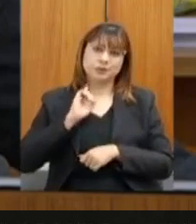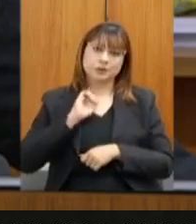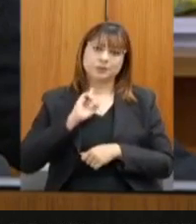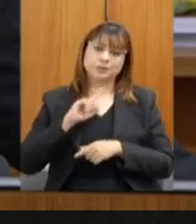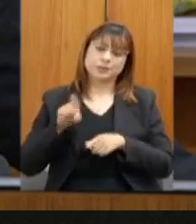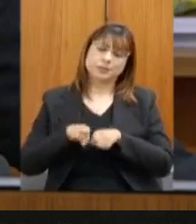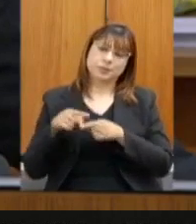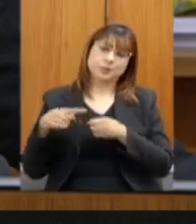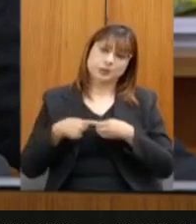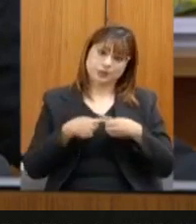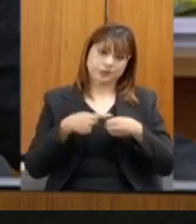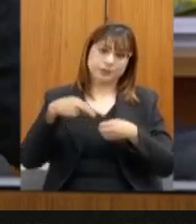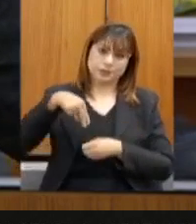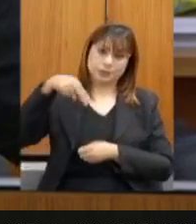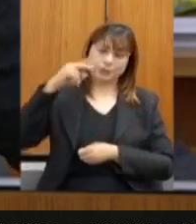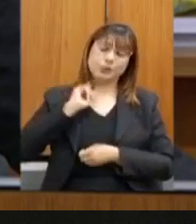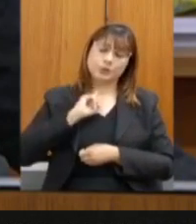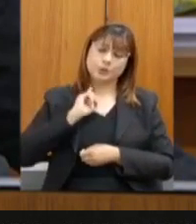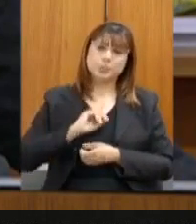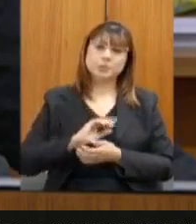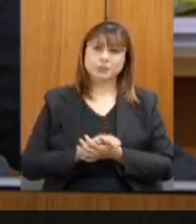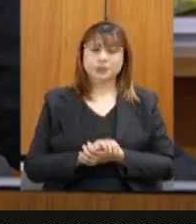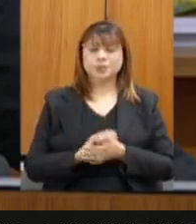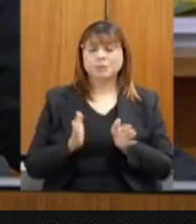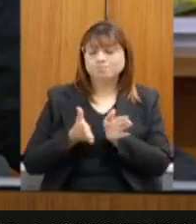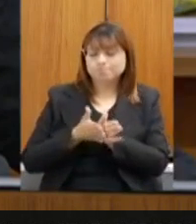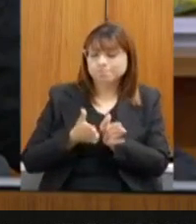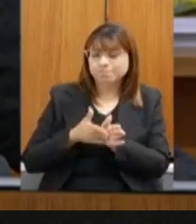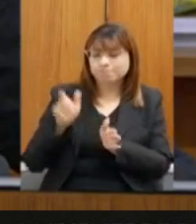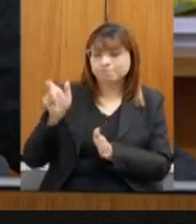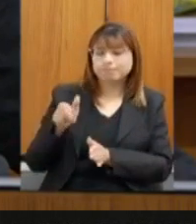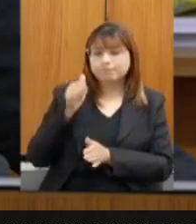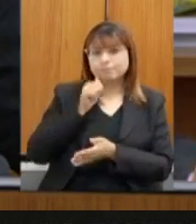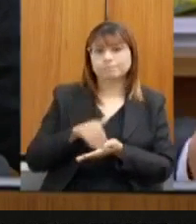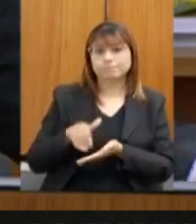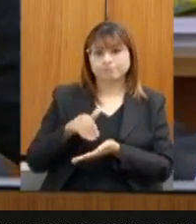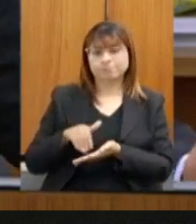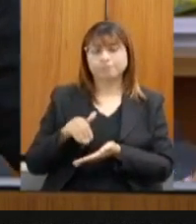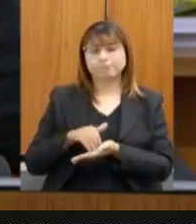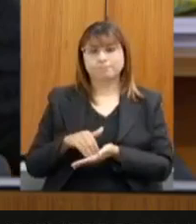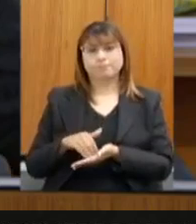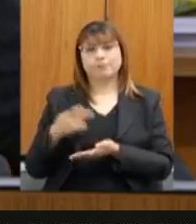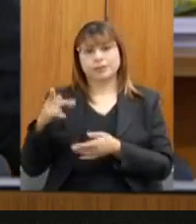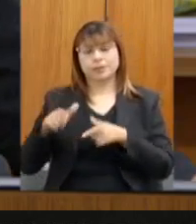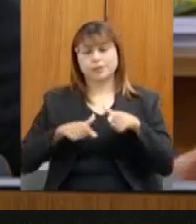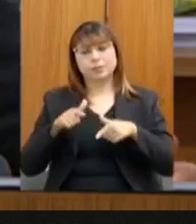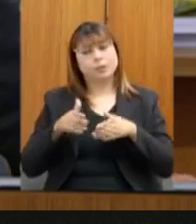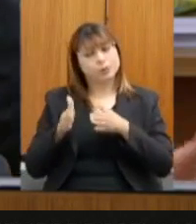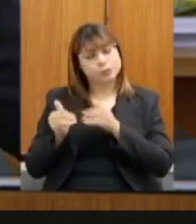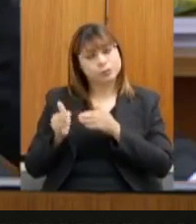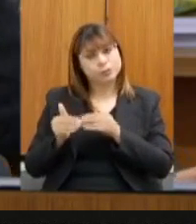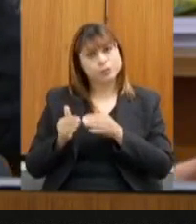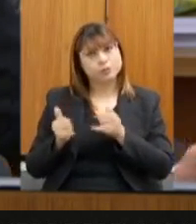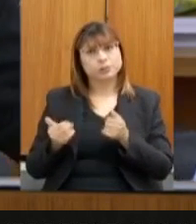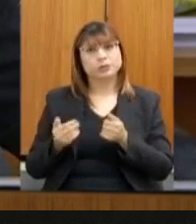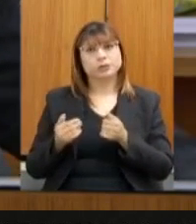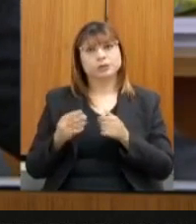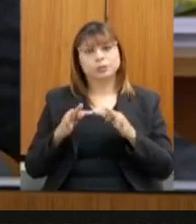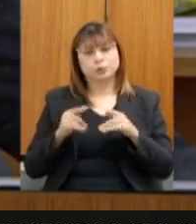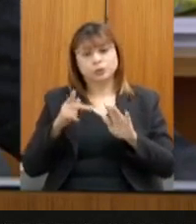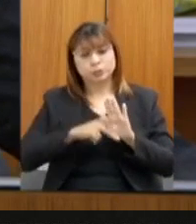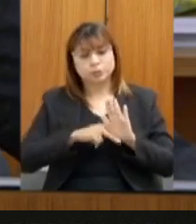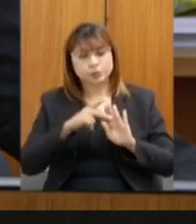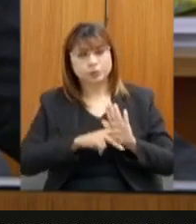cidades do Norte de Minas. Então, eu quero parabenizar a senhora por esse trabalho e deixar o nosso pedido aqui todo o projeto